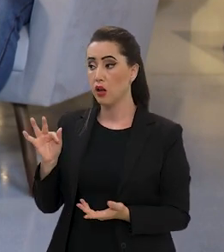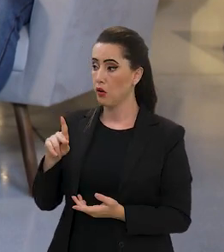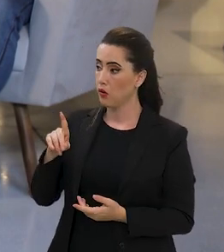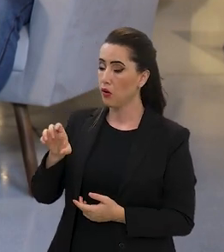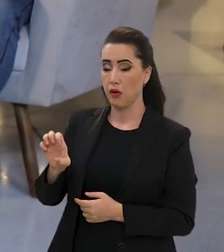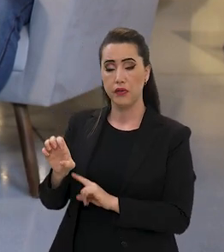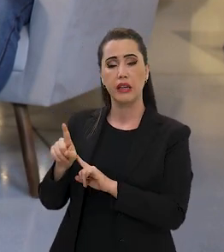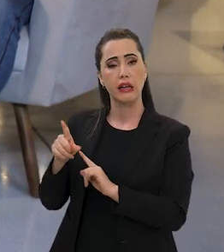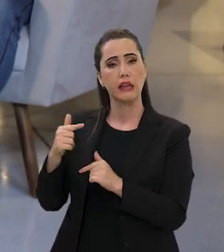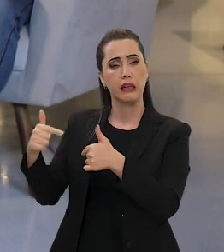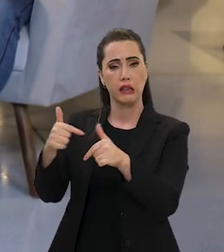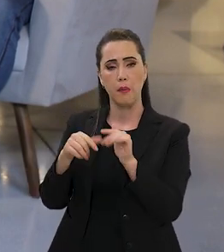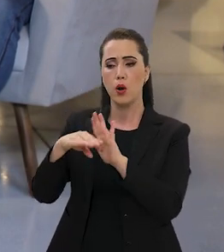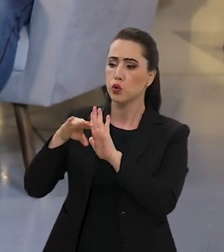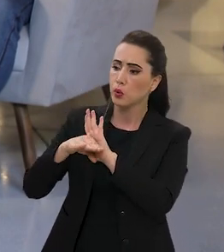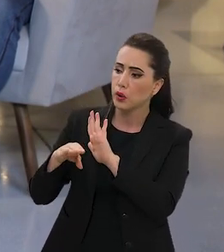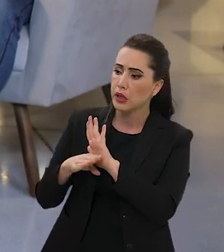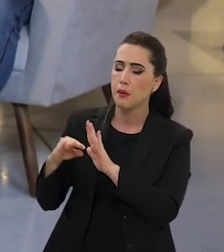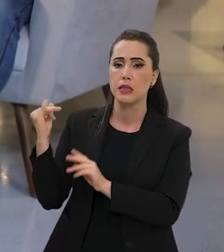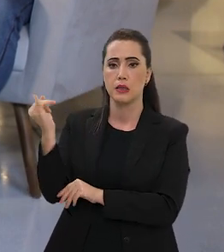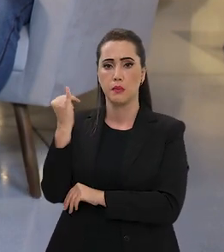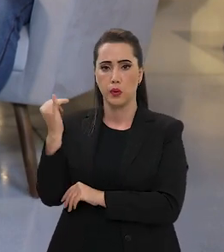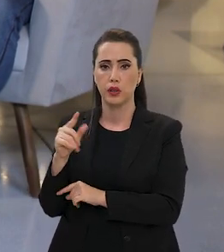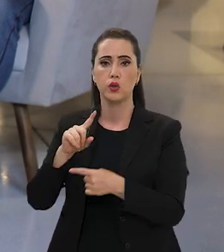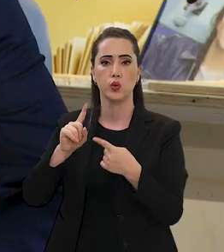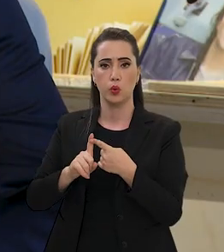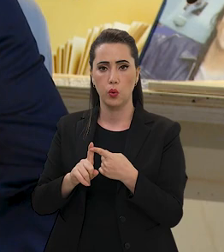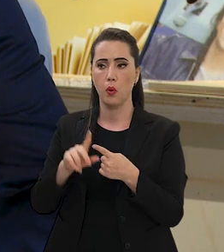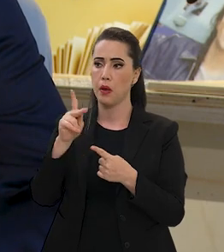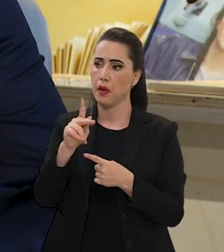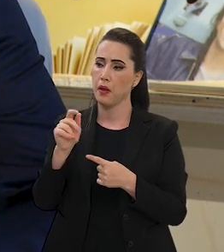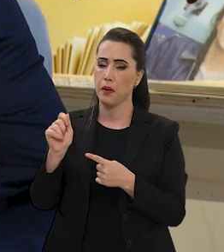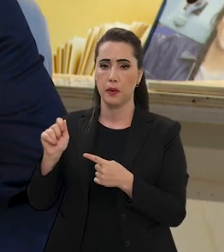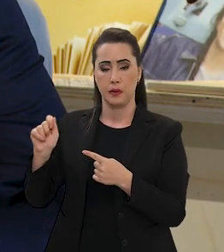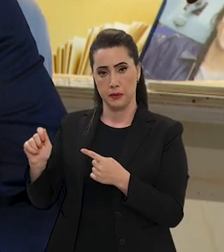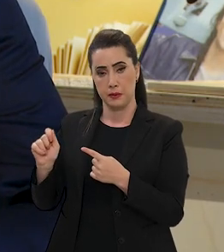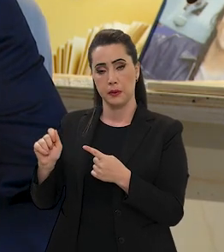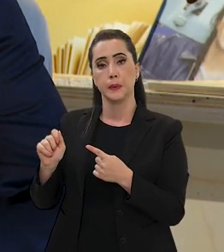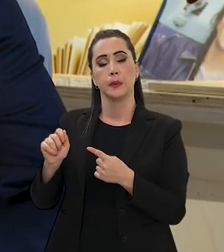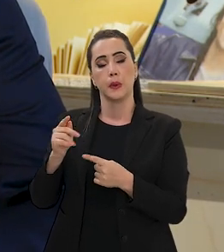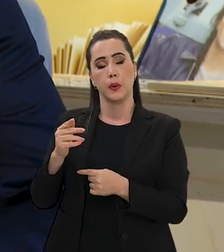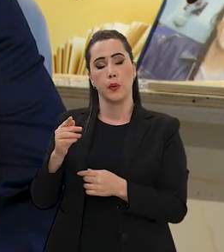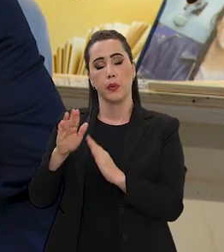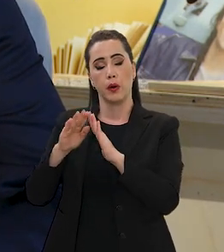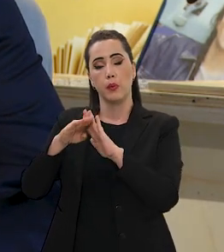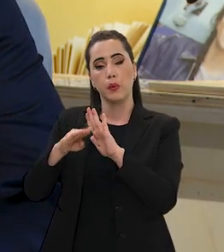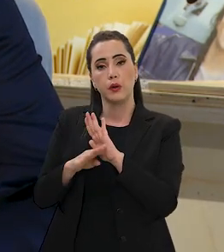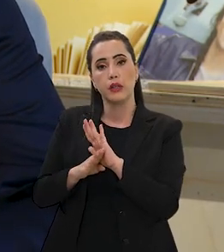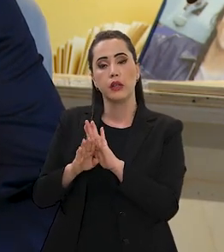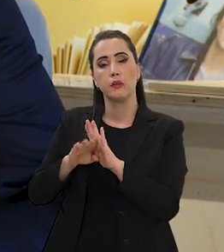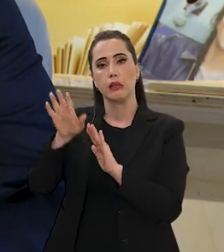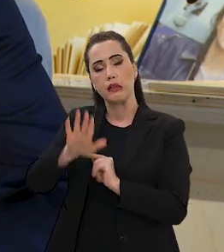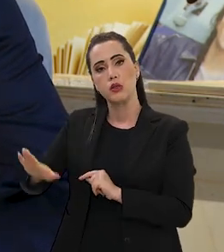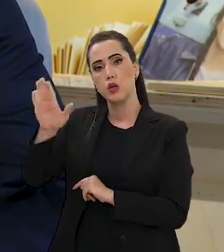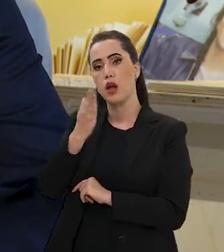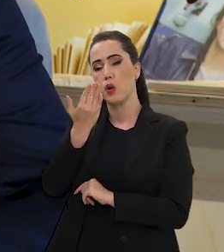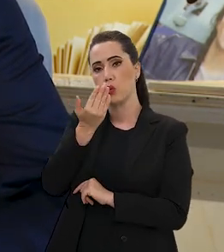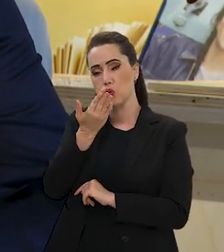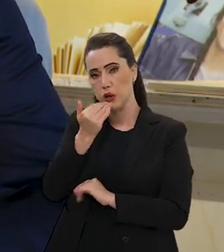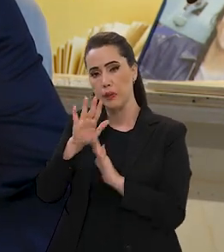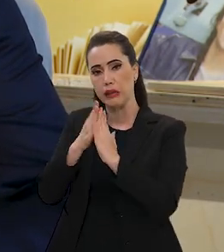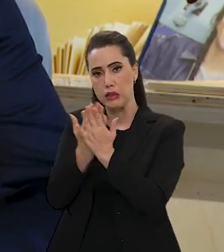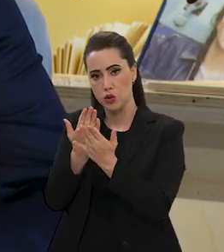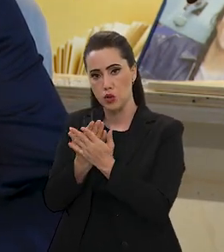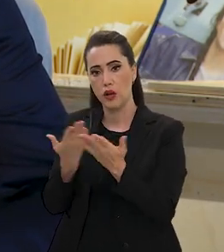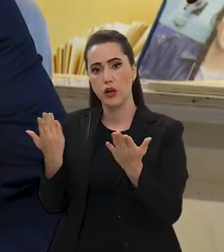eu tenho uma ideia, ele tem alguns carros-chefes, um deles é o Programa Nacional de Alimentação Escolar, que teve agora esse